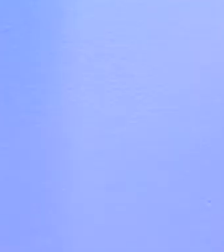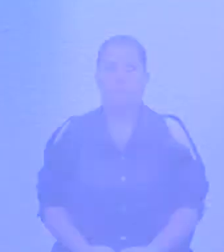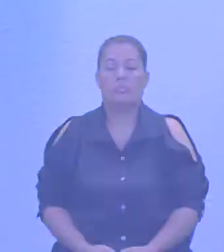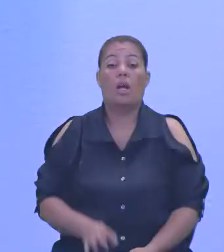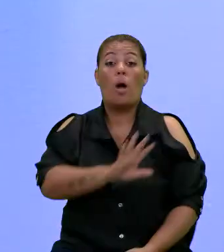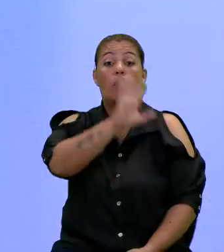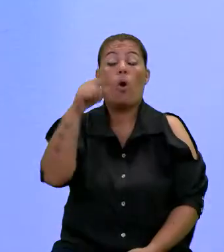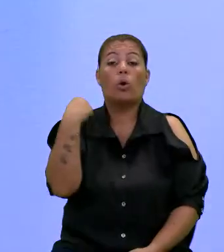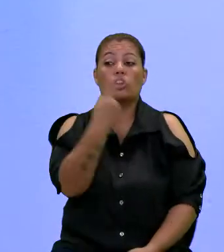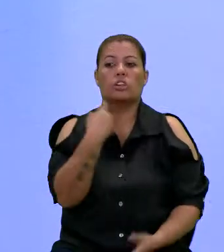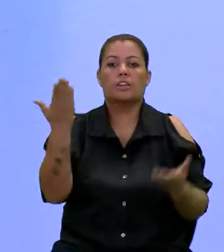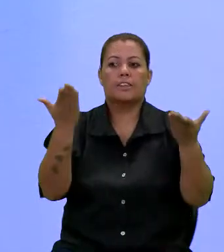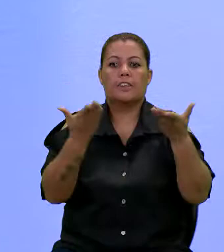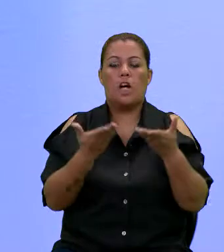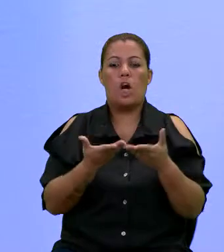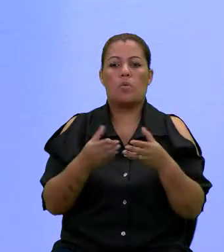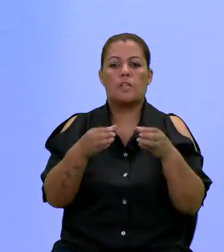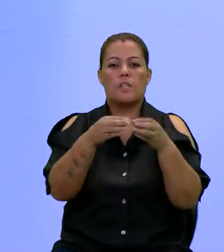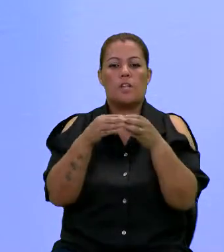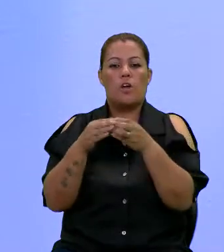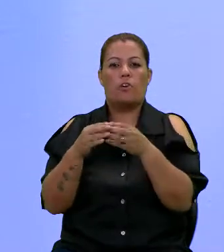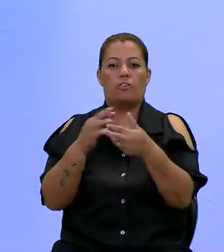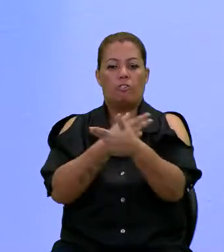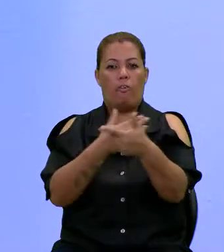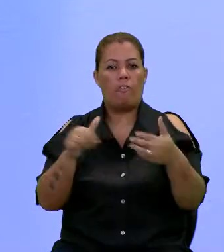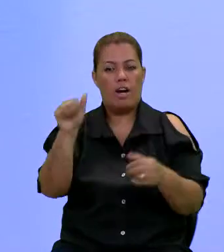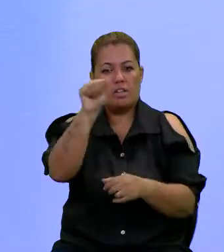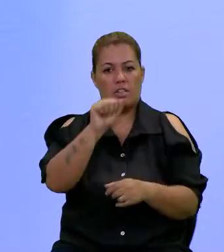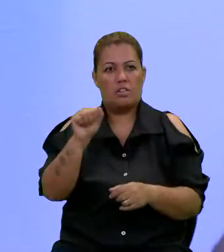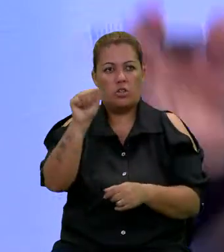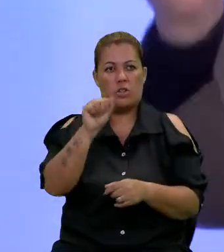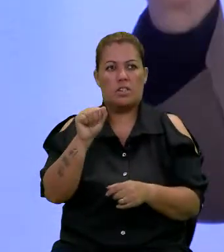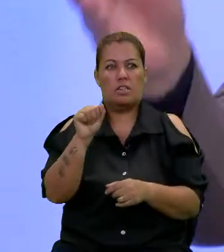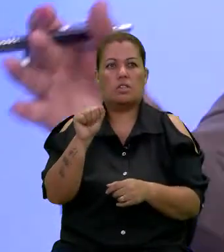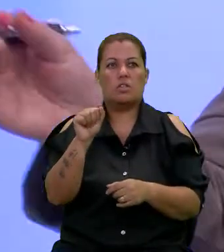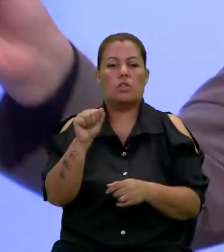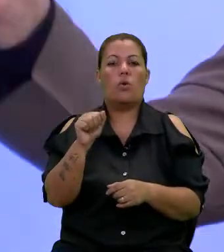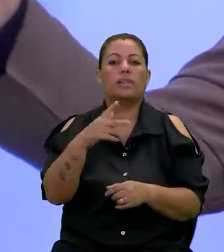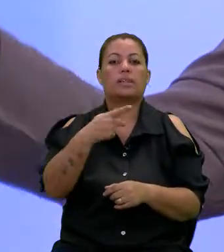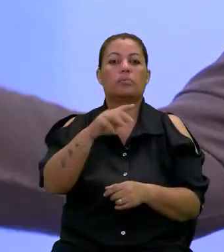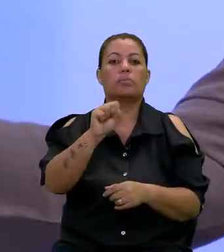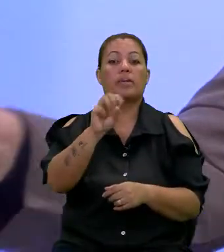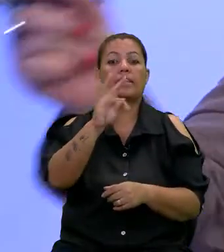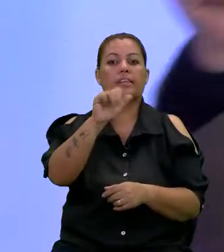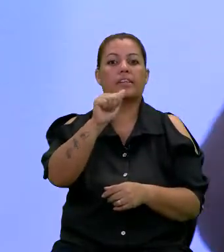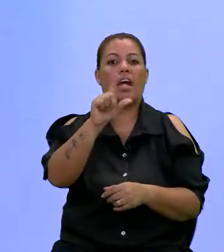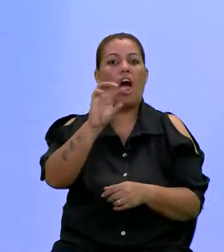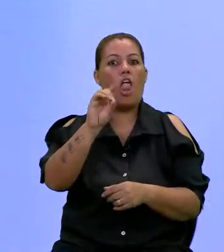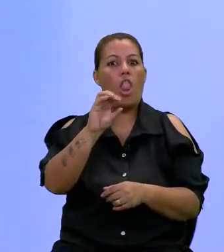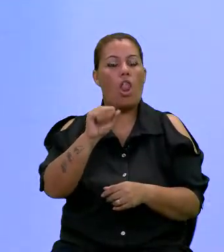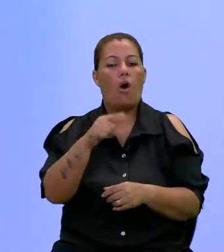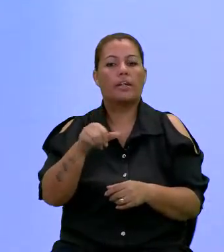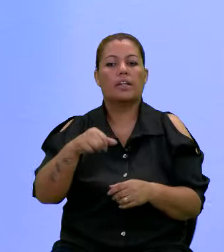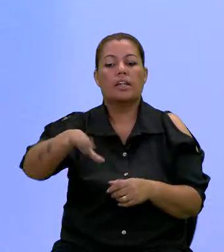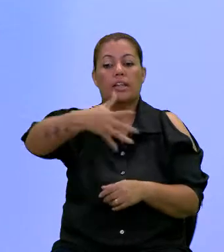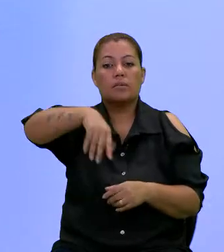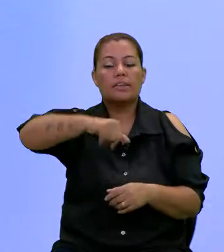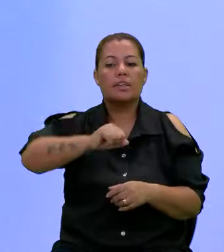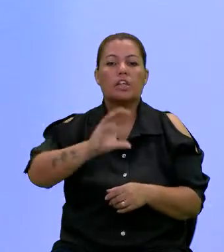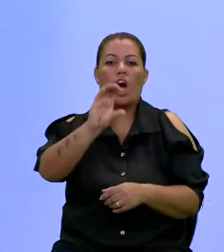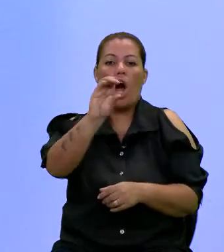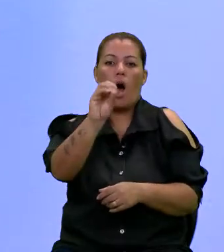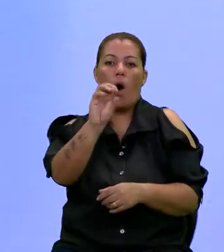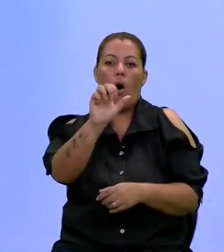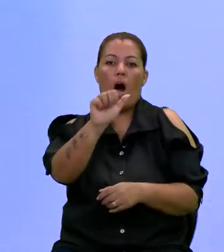Bom, gente, nós estamos aqui reunidos com várias instituições, né? Testalose, Espaço Cidadania, a OAB,